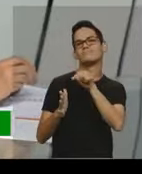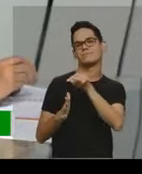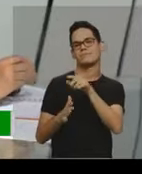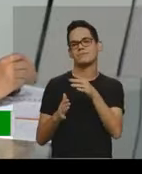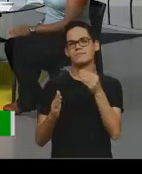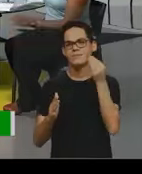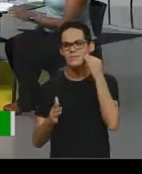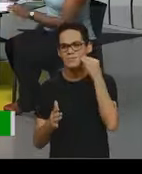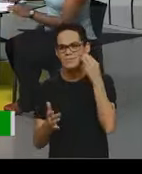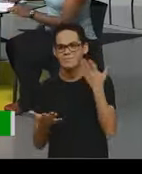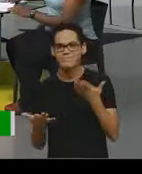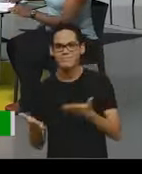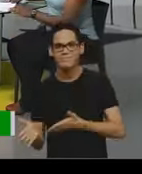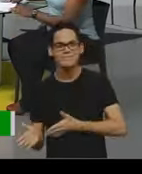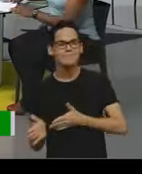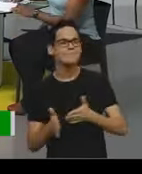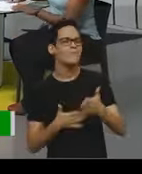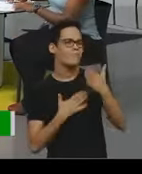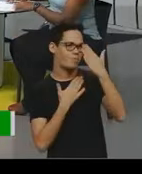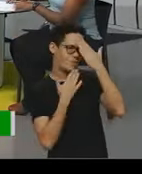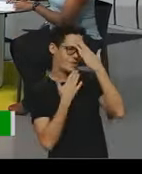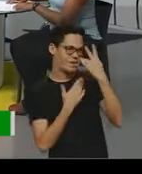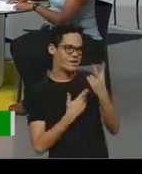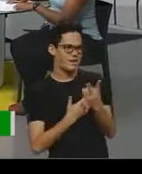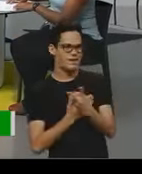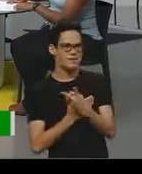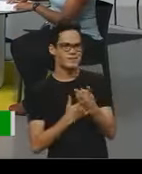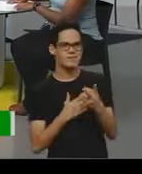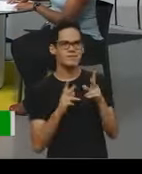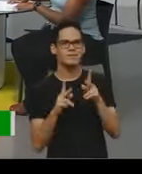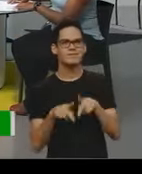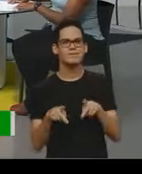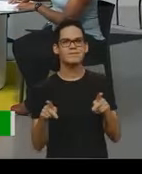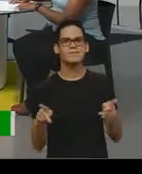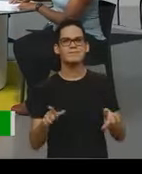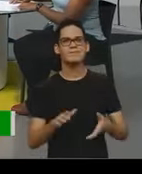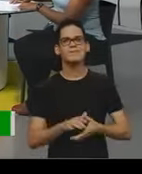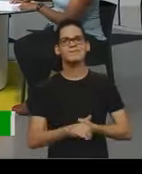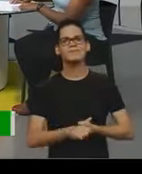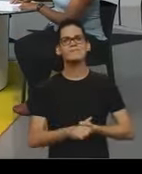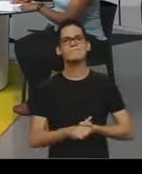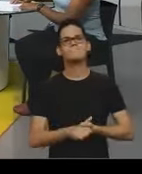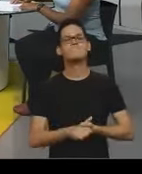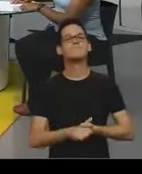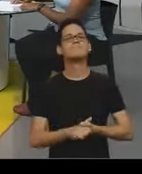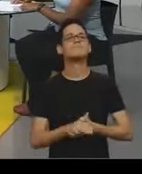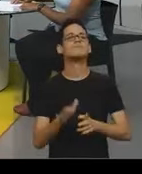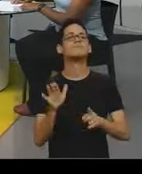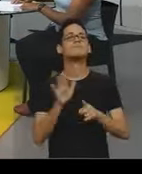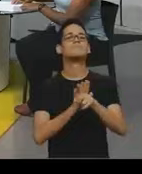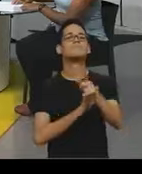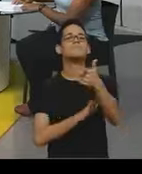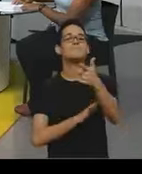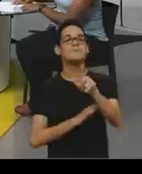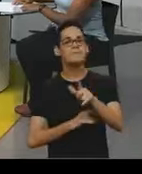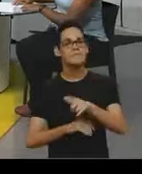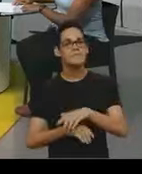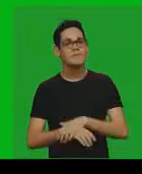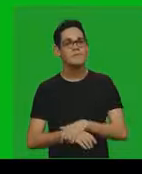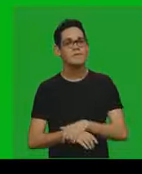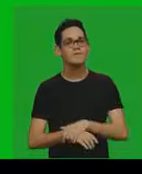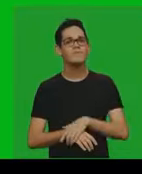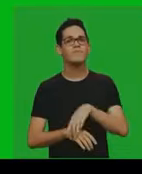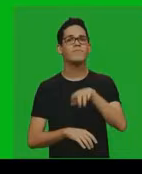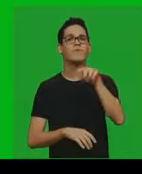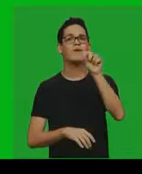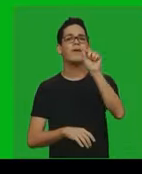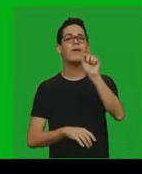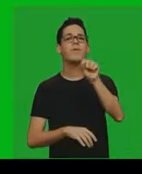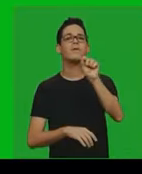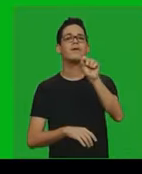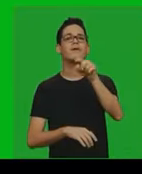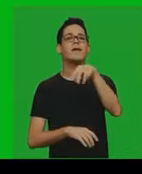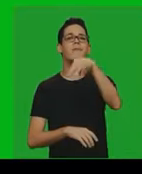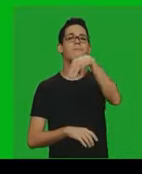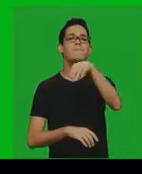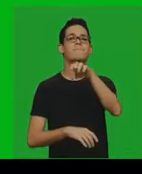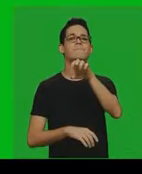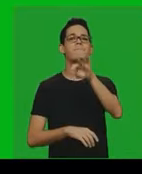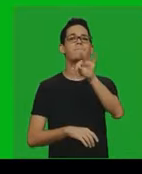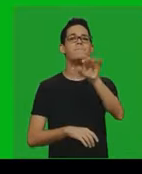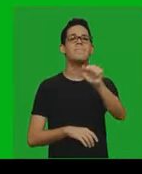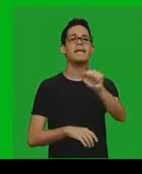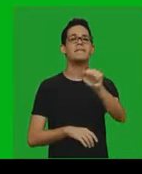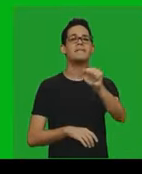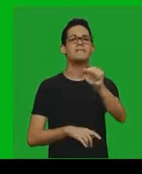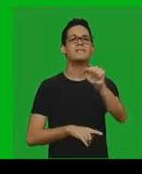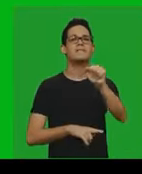Muito obrigada às duas professoras pela resposta, vamos para a próxima. O que é metalinguagem? Uma pergunta de